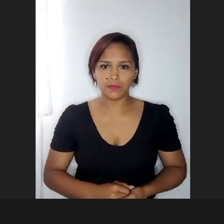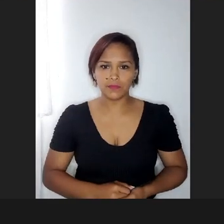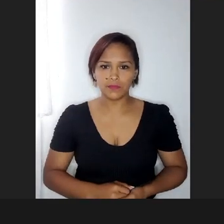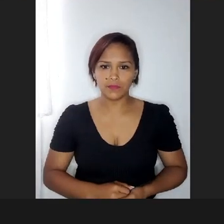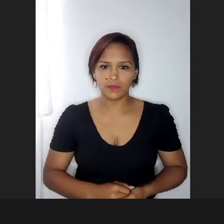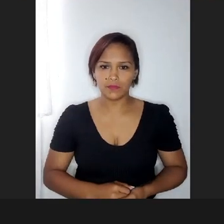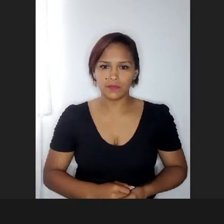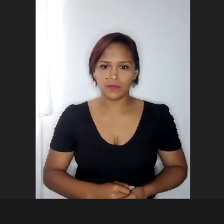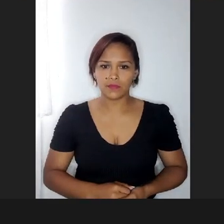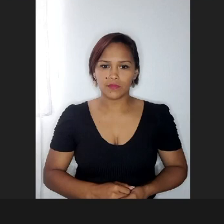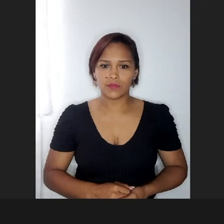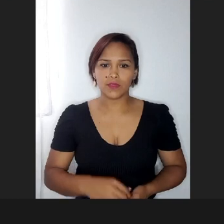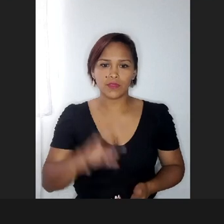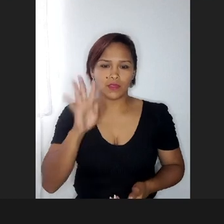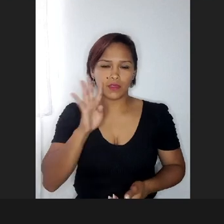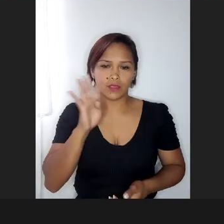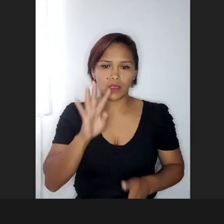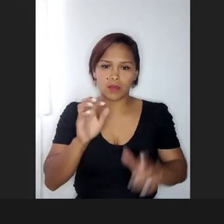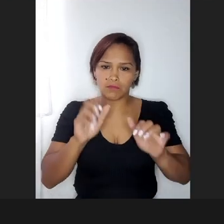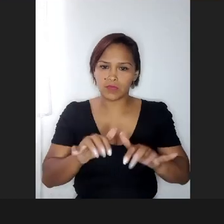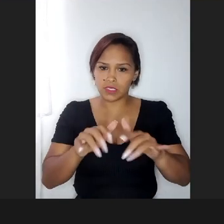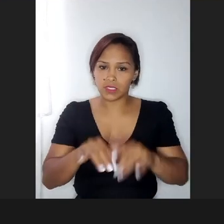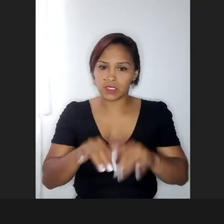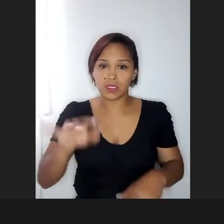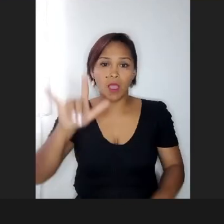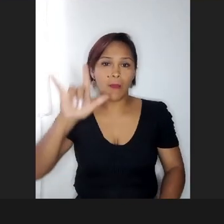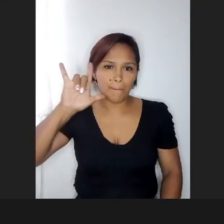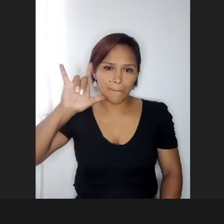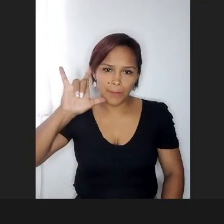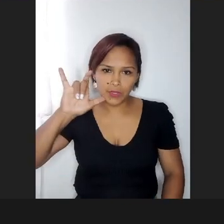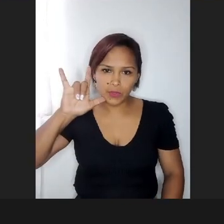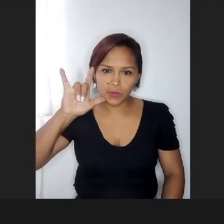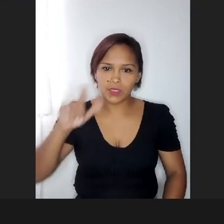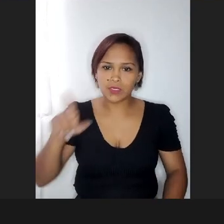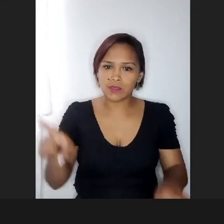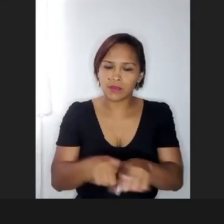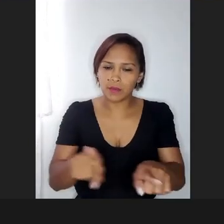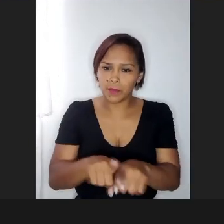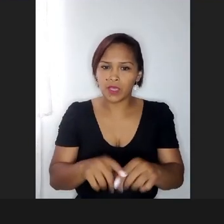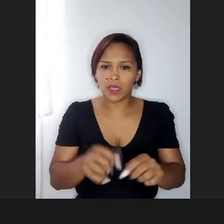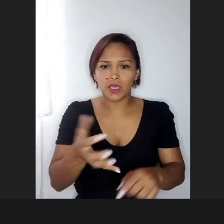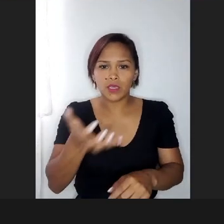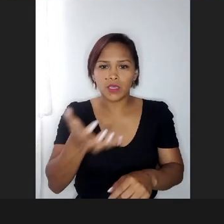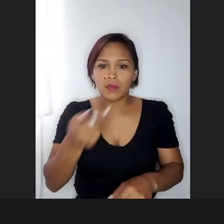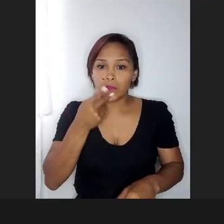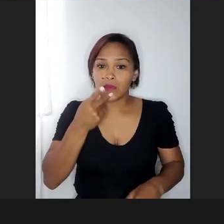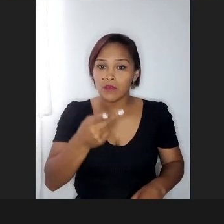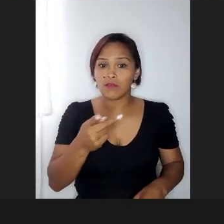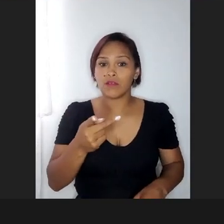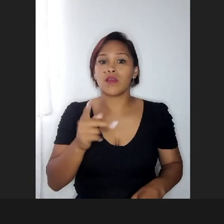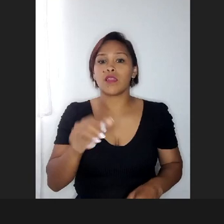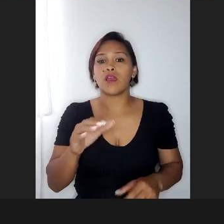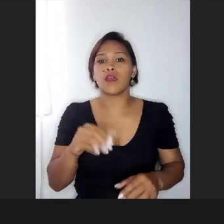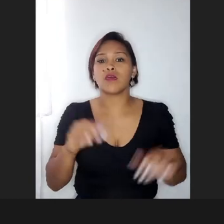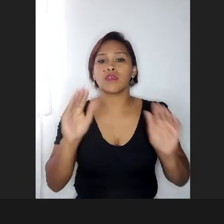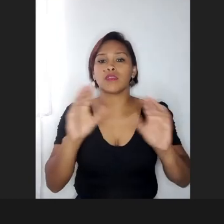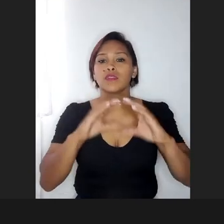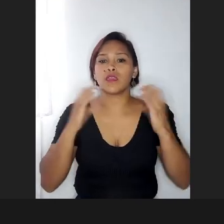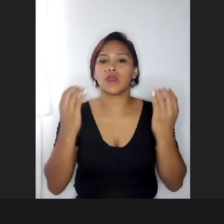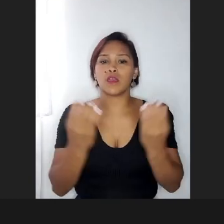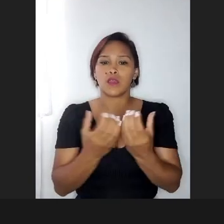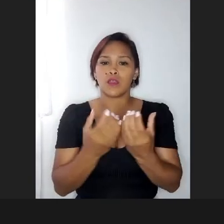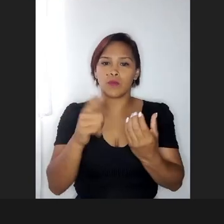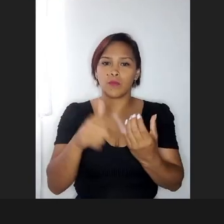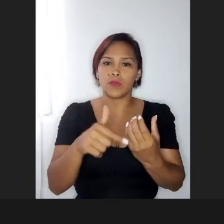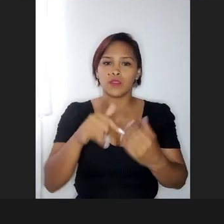mandarem mensagem pelo Insta, né, quem quiser, E, tá também falar, gente, da comunidade pulsar da doutora